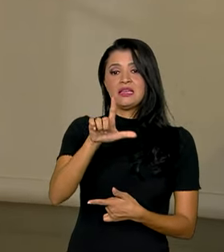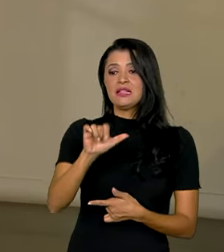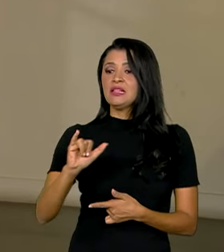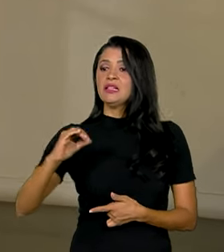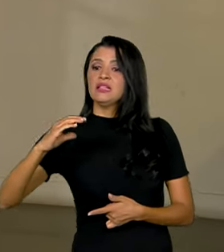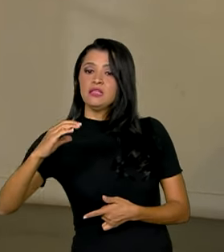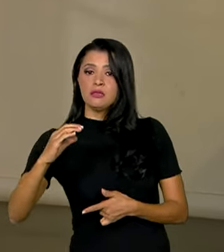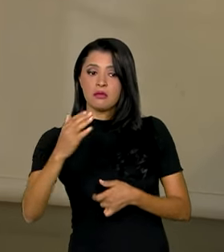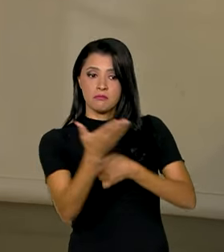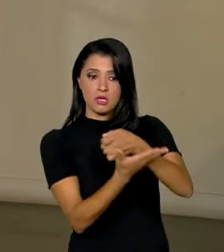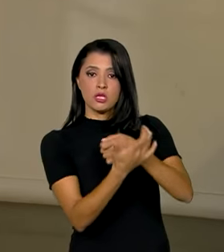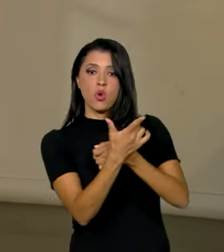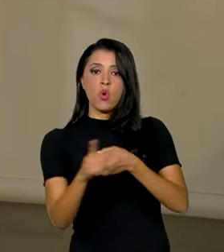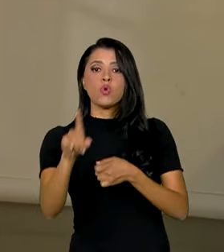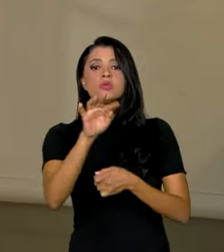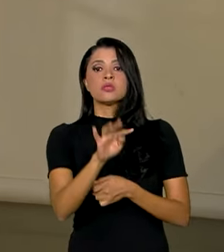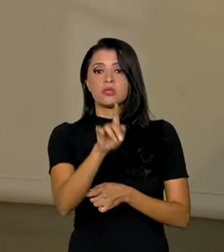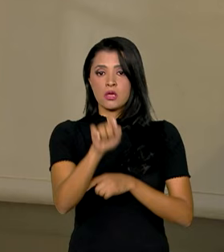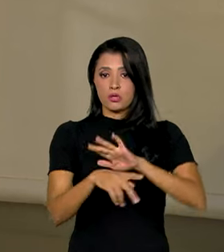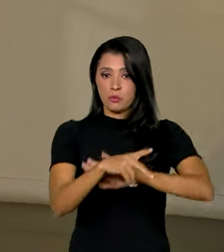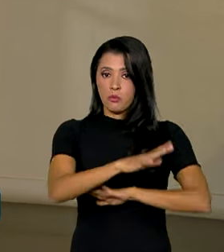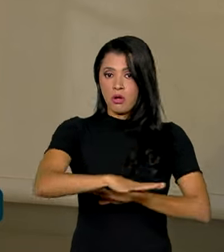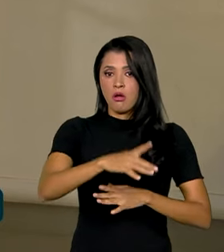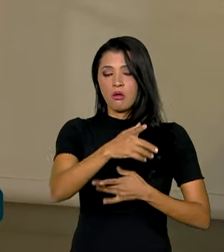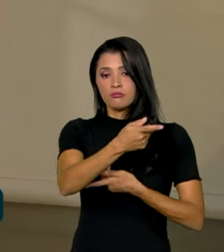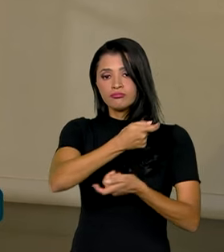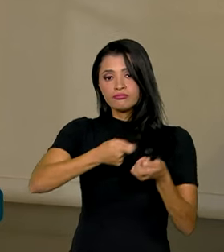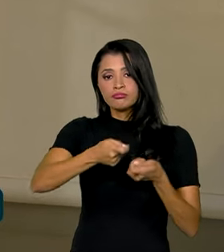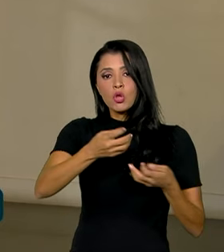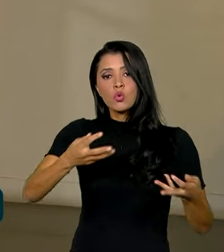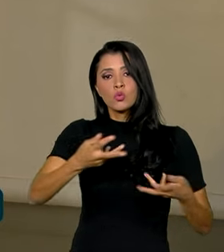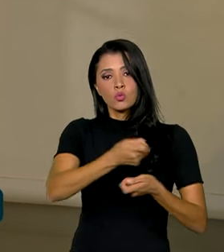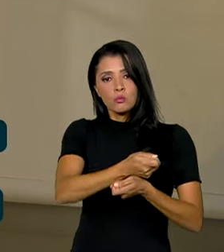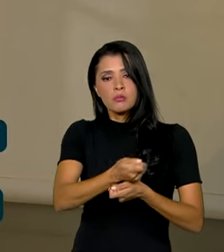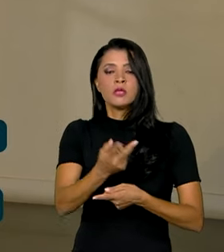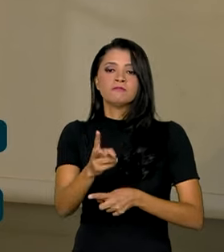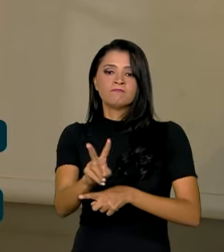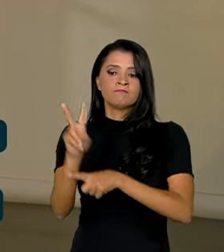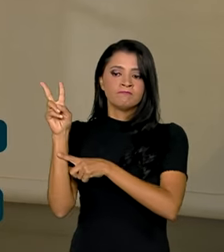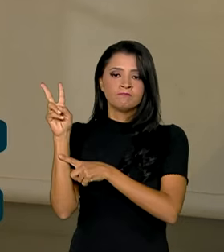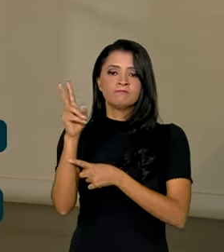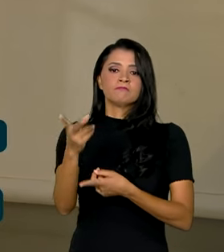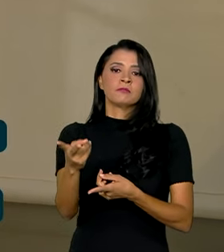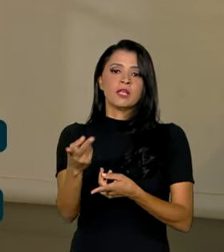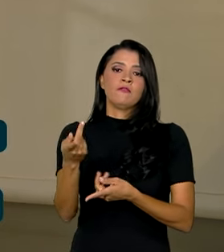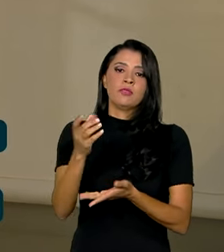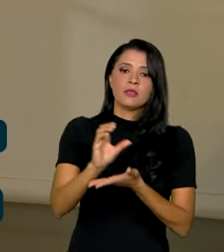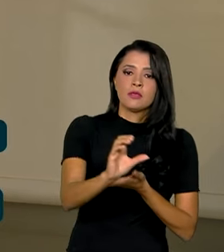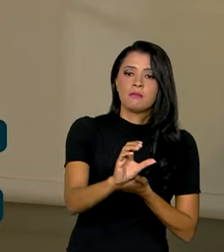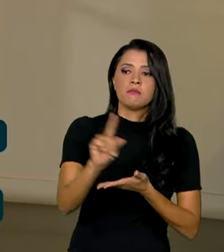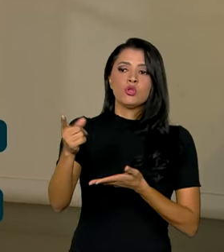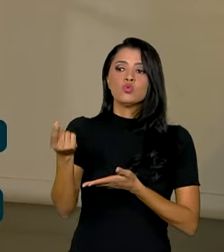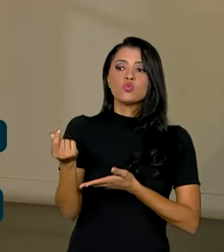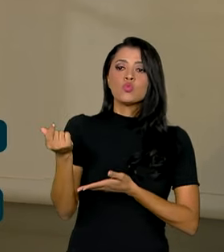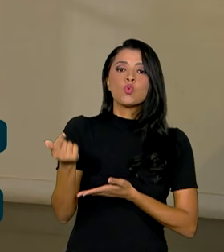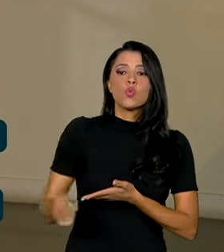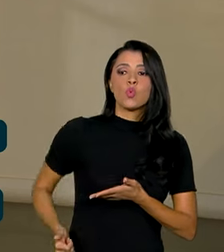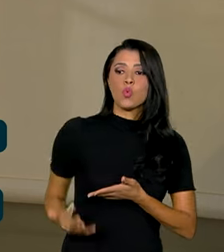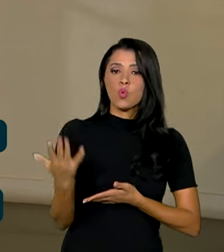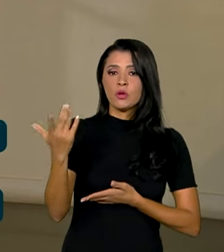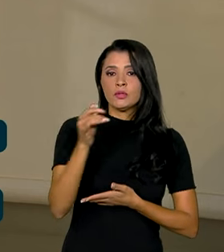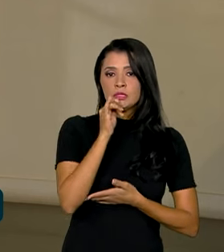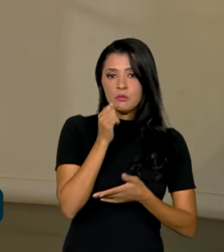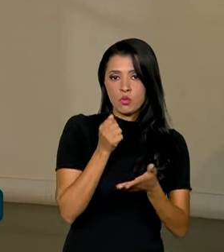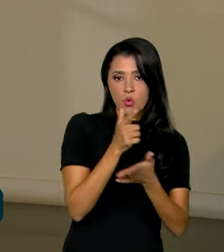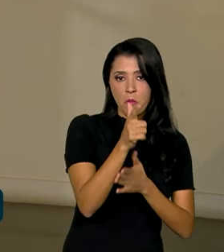as outras taxas da economia. Então, por exemplo, financiamento, empréstimo, ela define o custo do dinheiro. Quando as pessoas compram um carro,